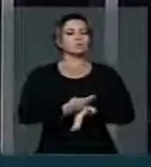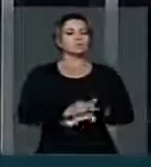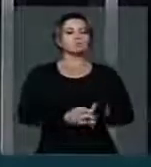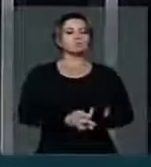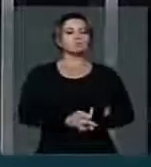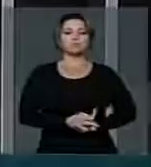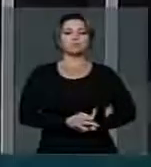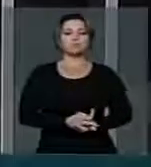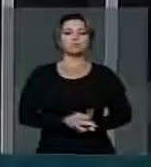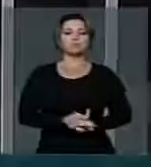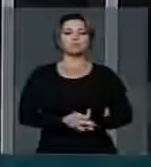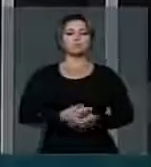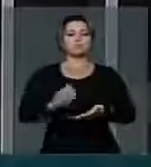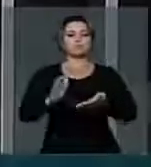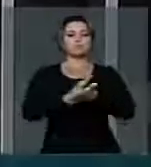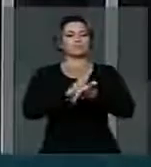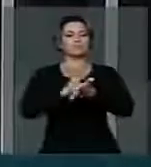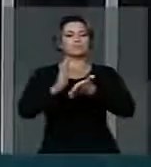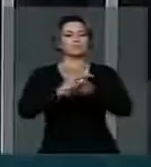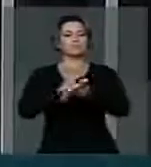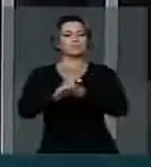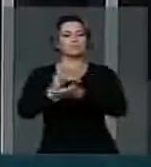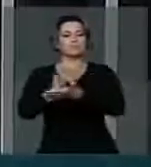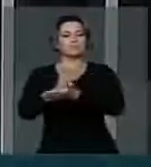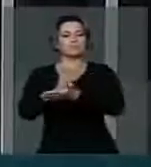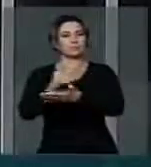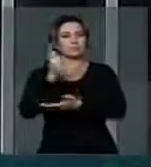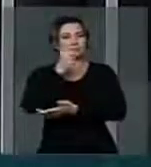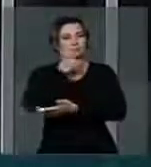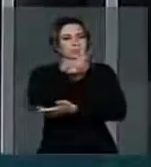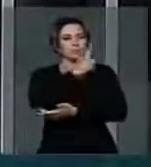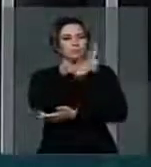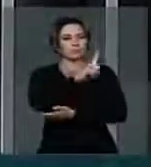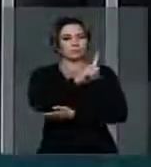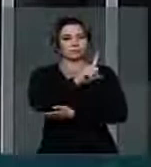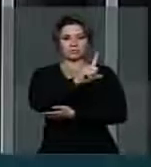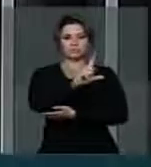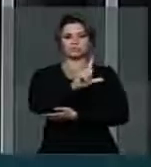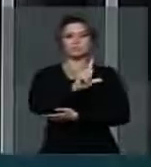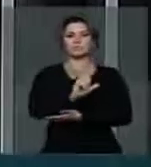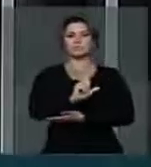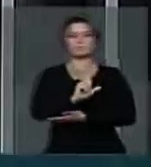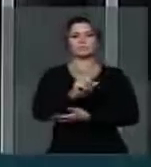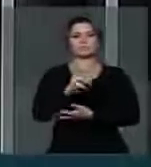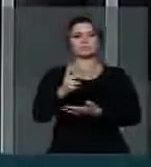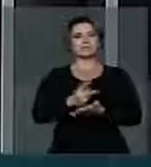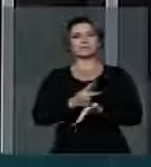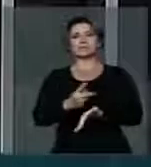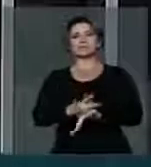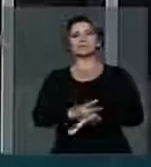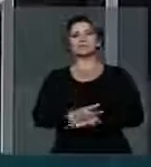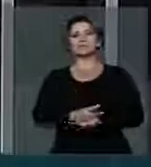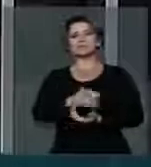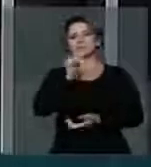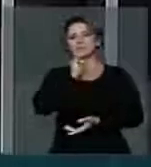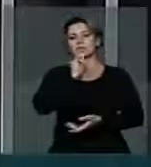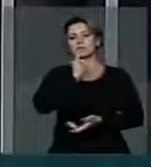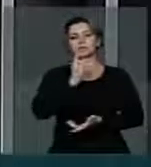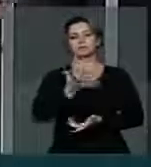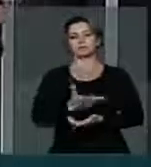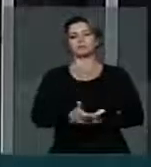algumas isenções e benefícios absolutamente injustos, por exemplo,